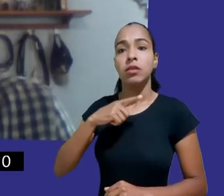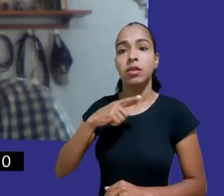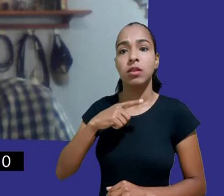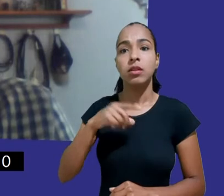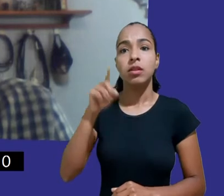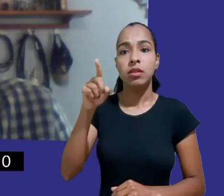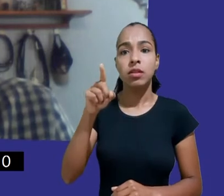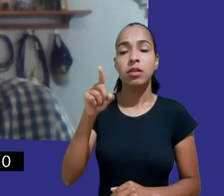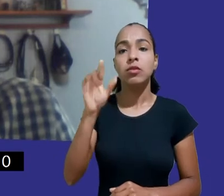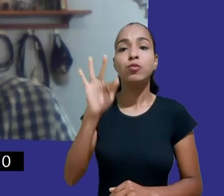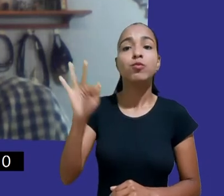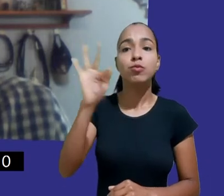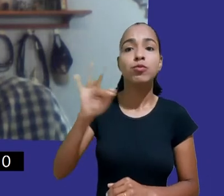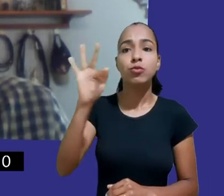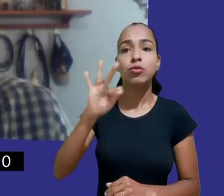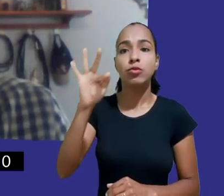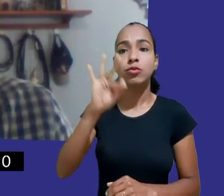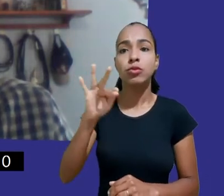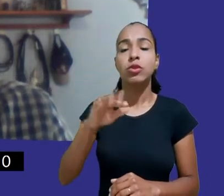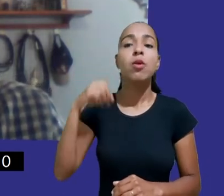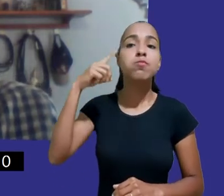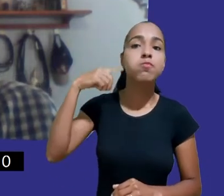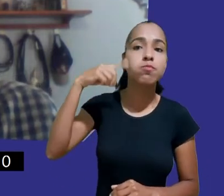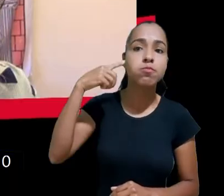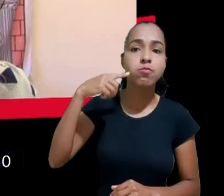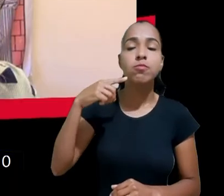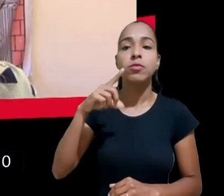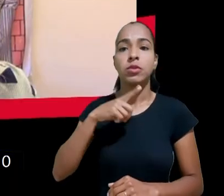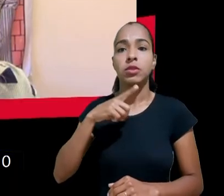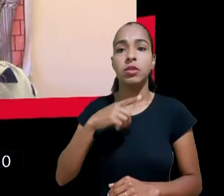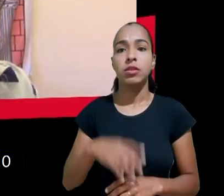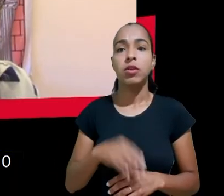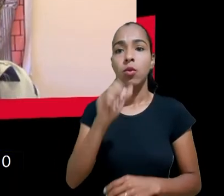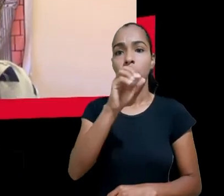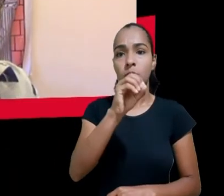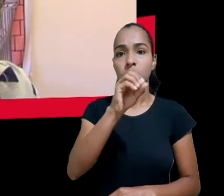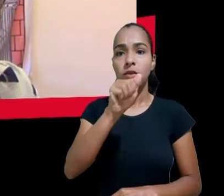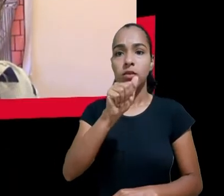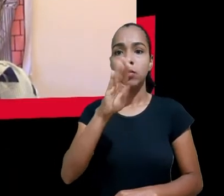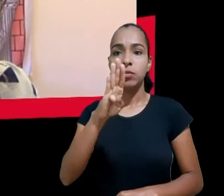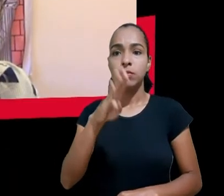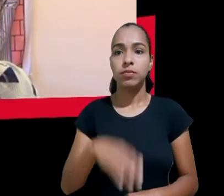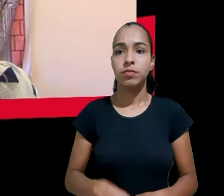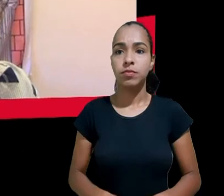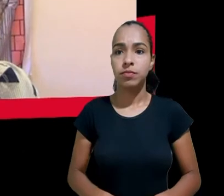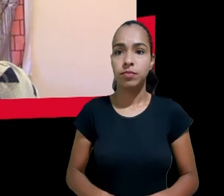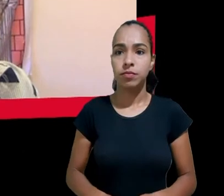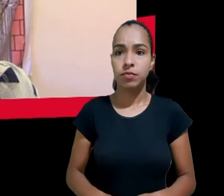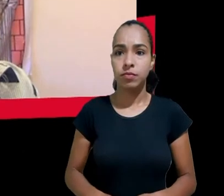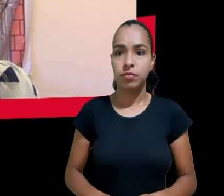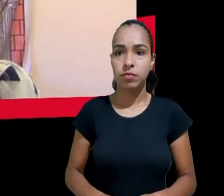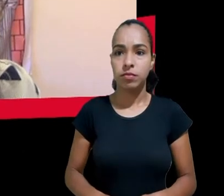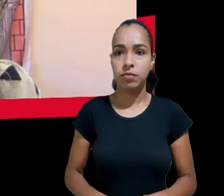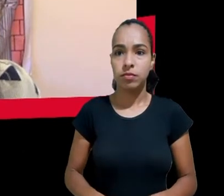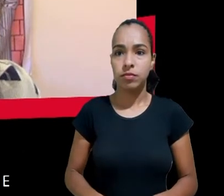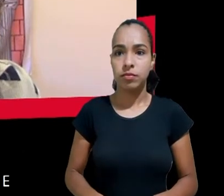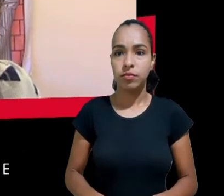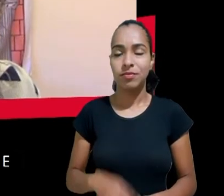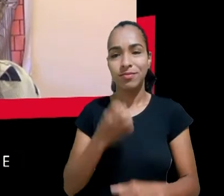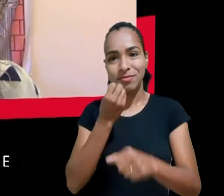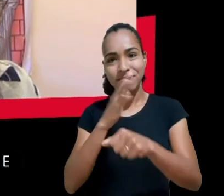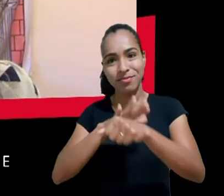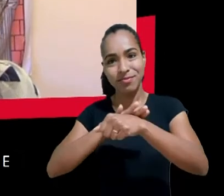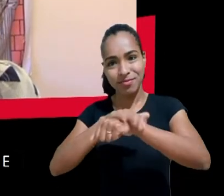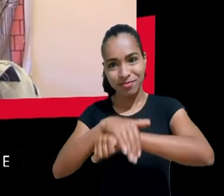da Comissão de Proteção de Dados e Privacidade de Dados e Privacidade Olá, boa noite a todos. Eu